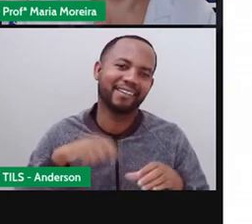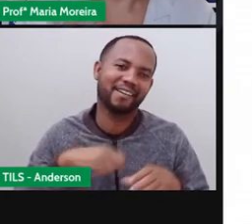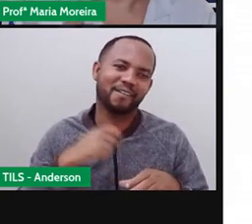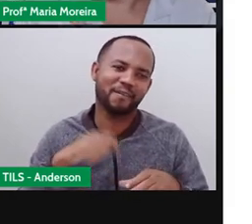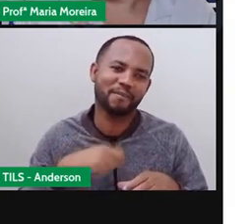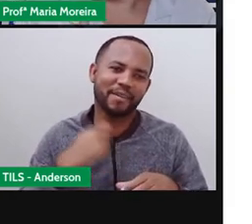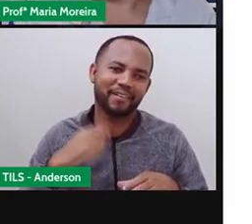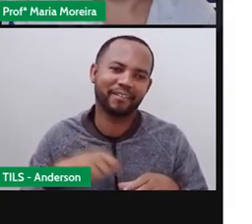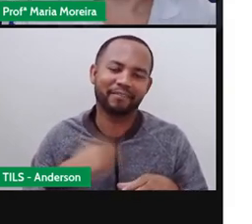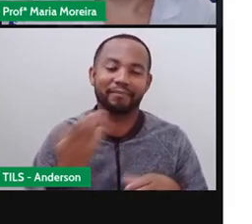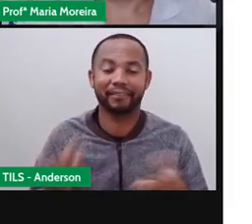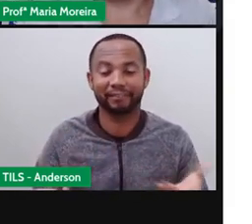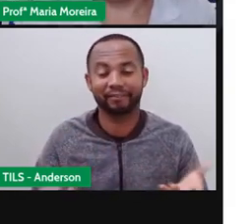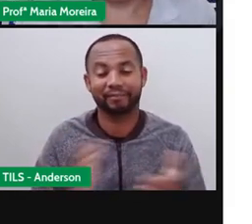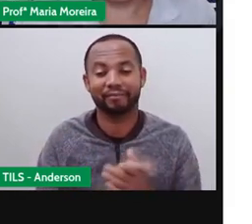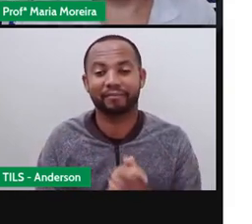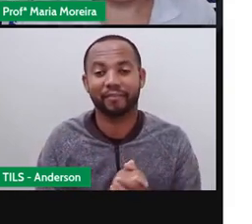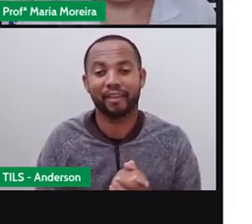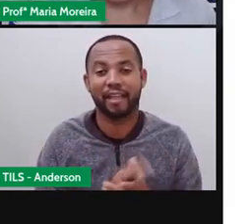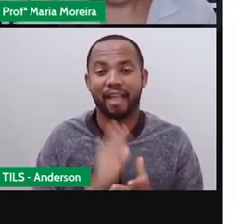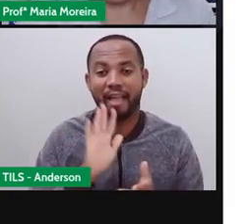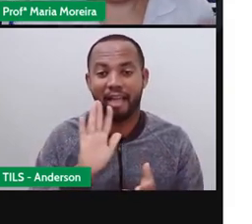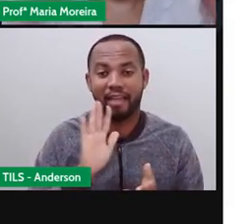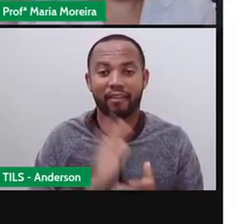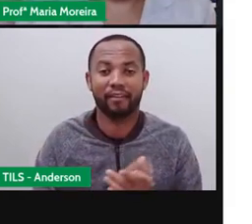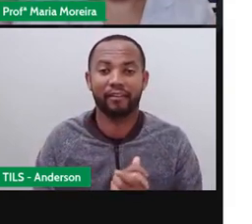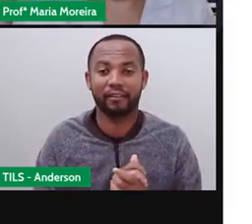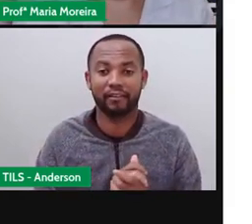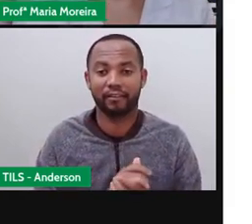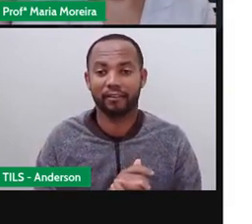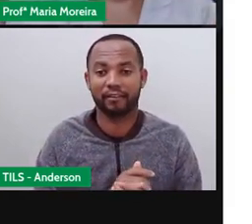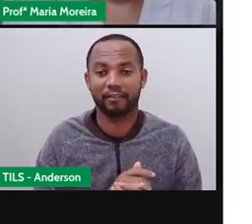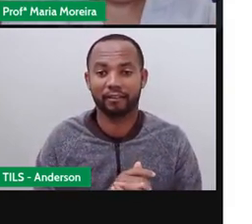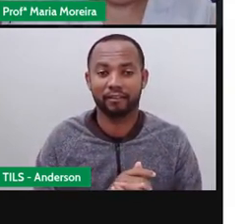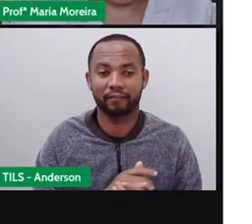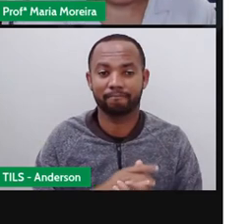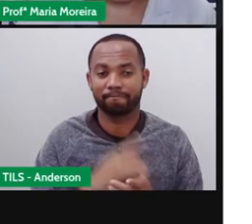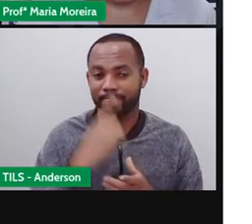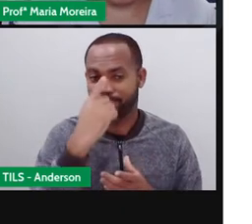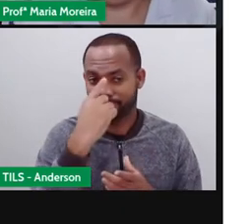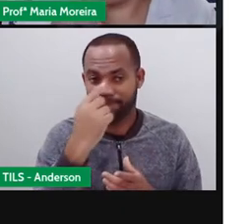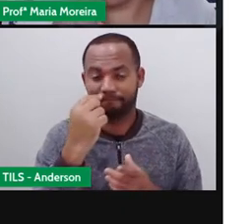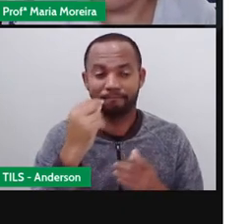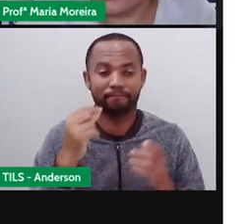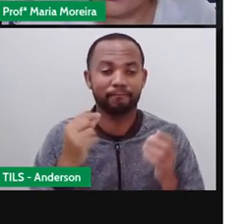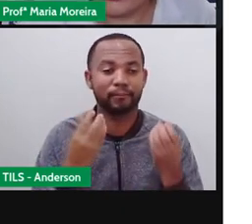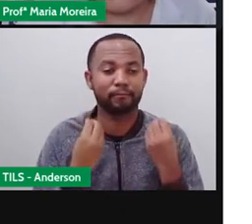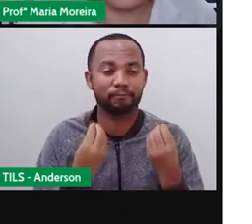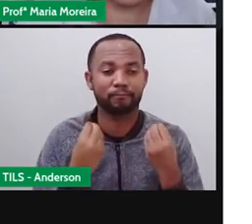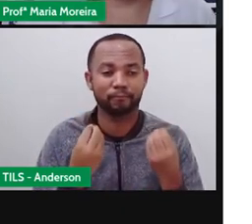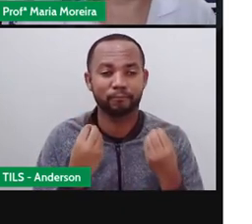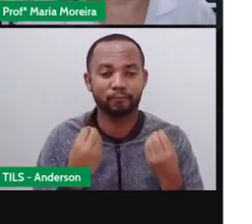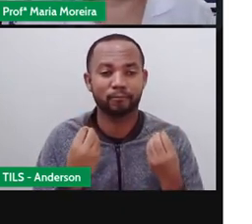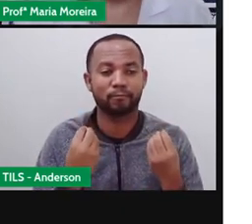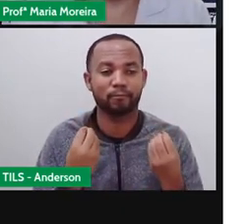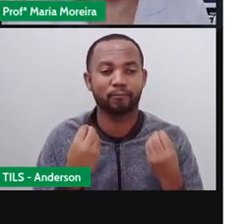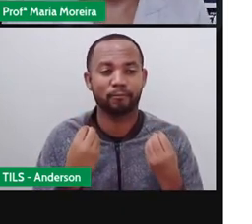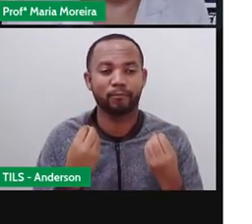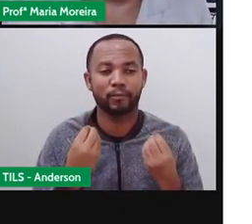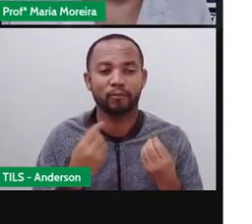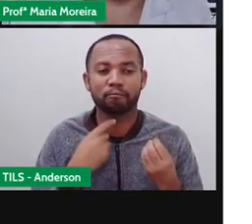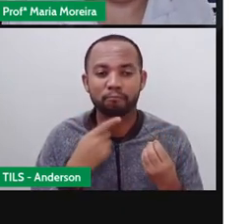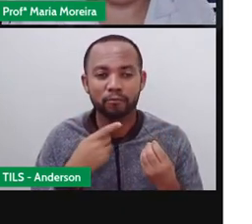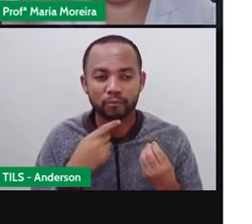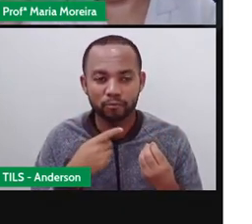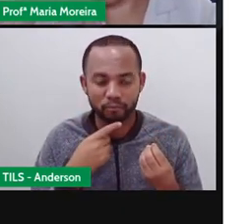tá vendo? Bom, e aí a cegonha fez... E agora, como é que eu vou comer? Porque meu bico não chega aqui no prato.